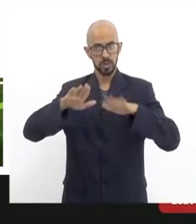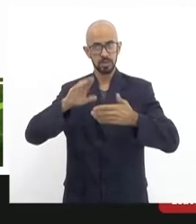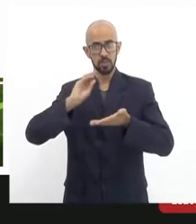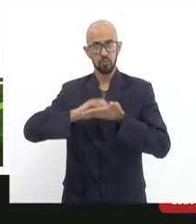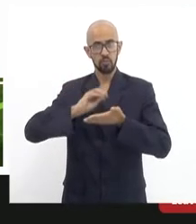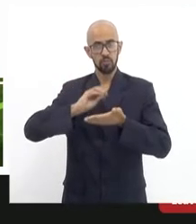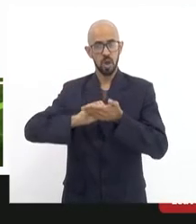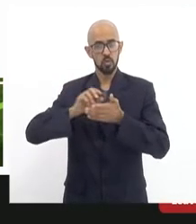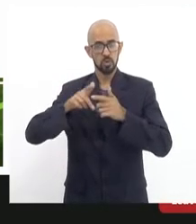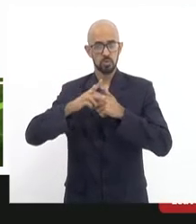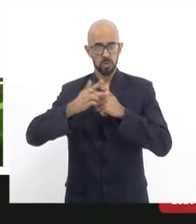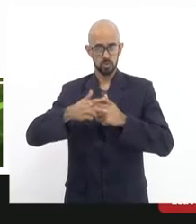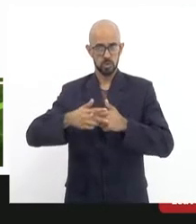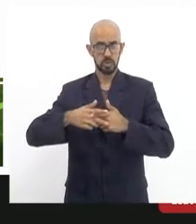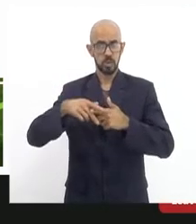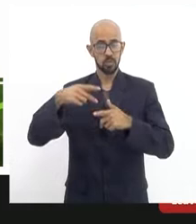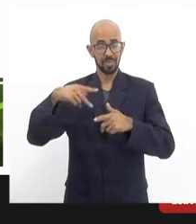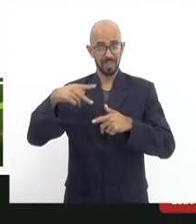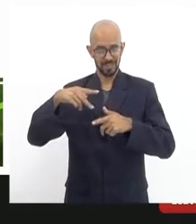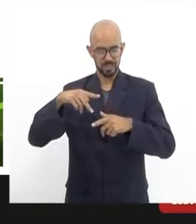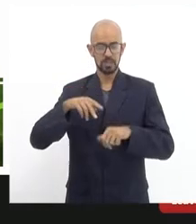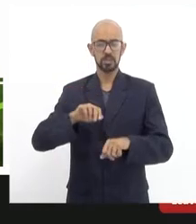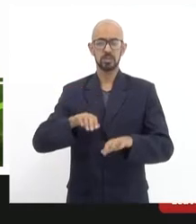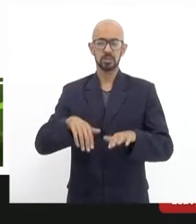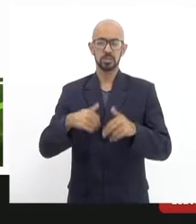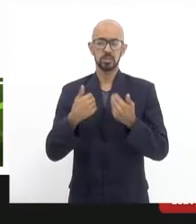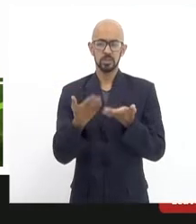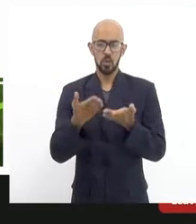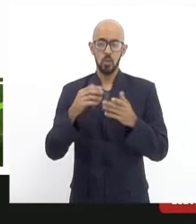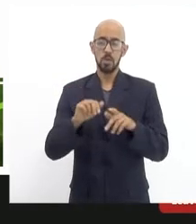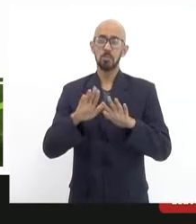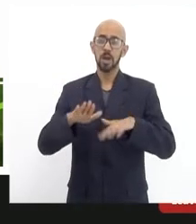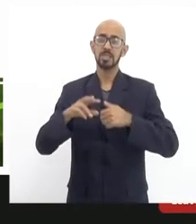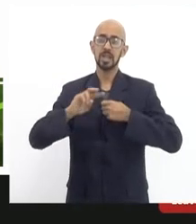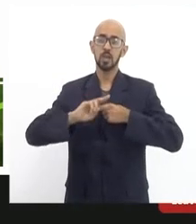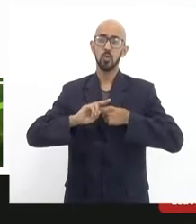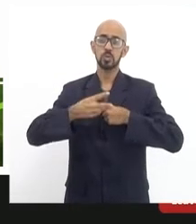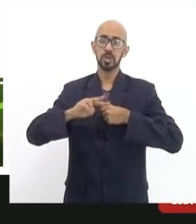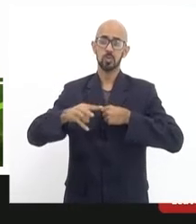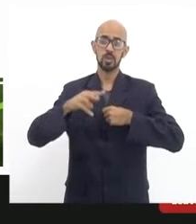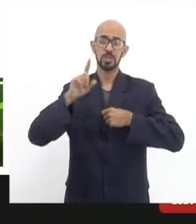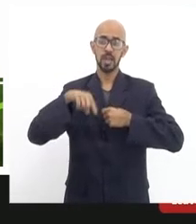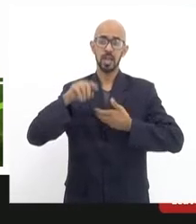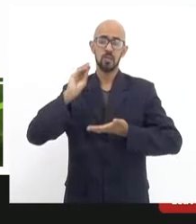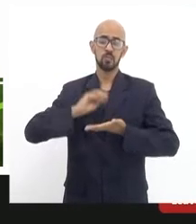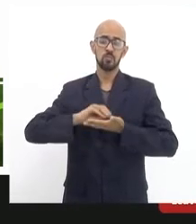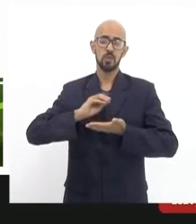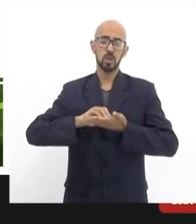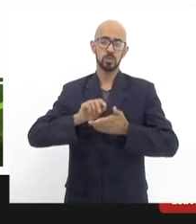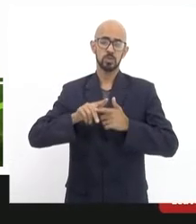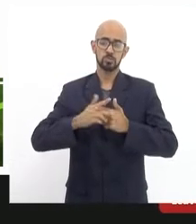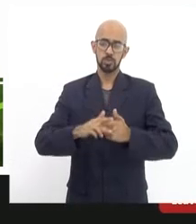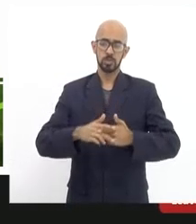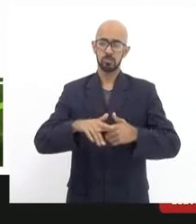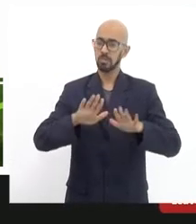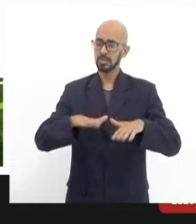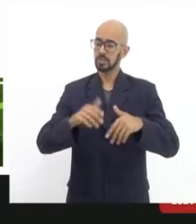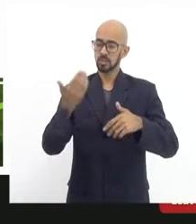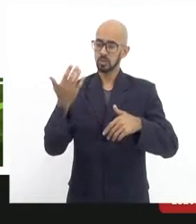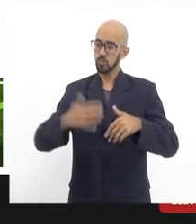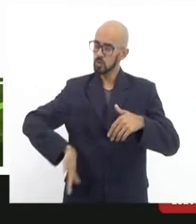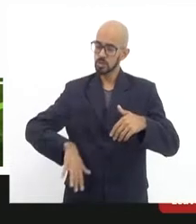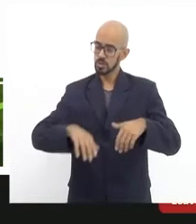manutenção deles, mas aí a causa é a falta de manutenção, mas o governo não quis atacar a causa,